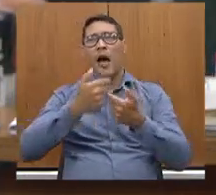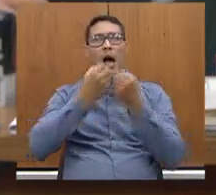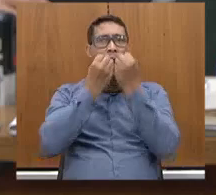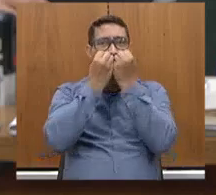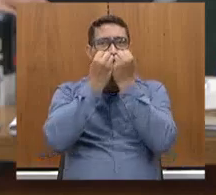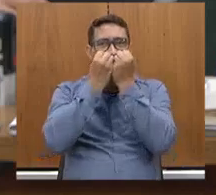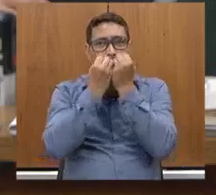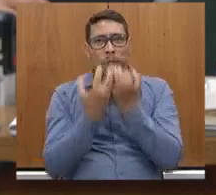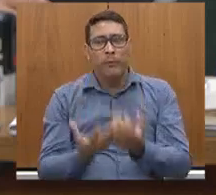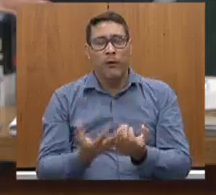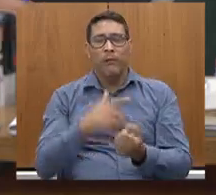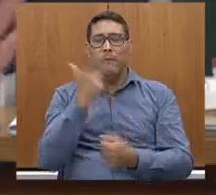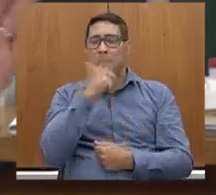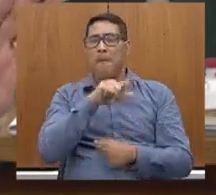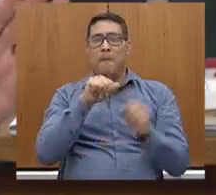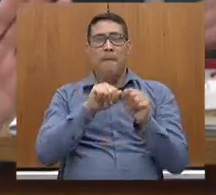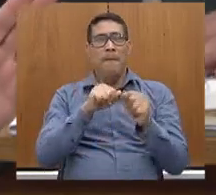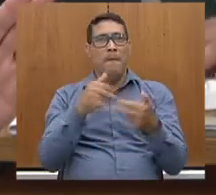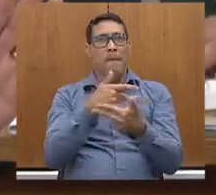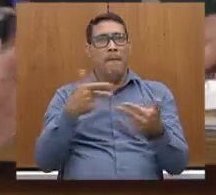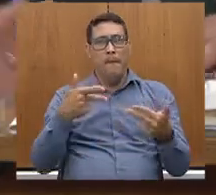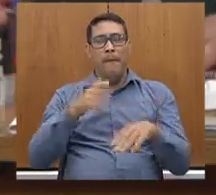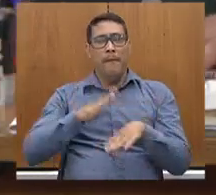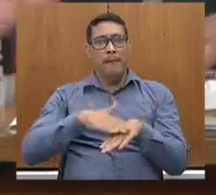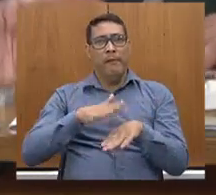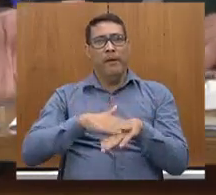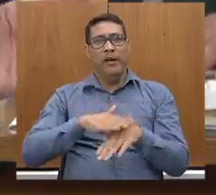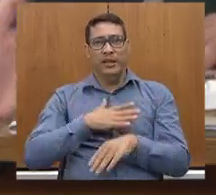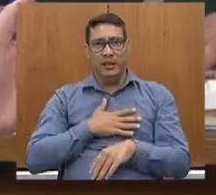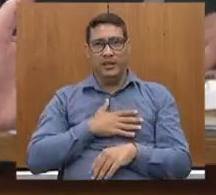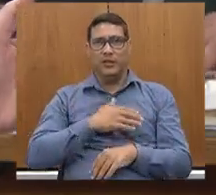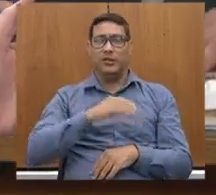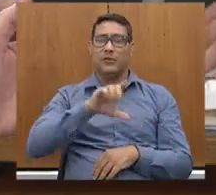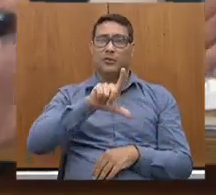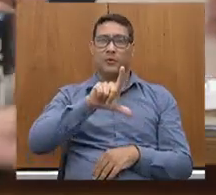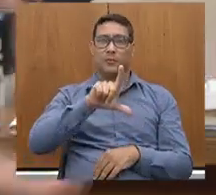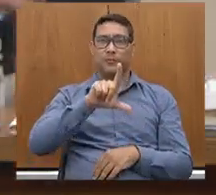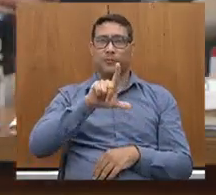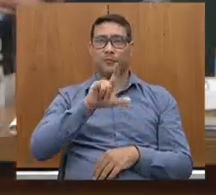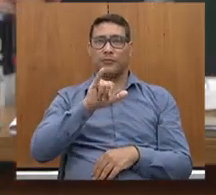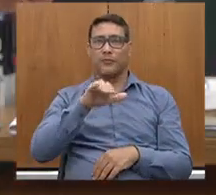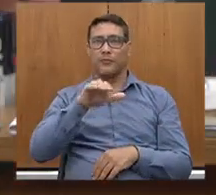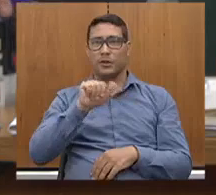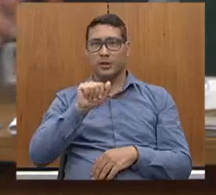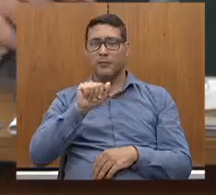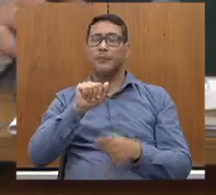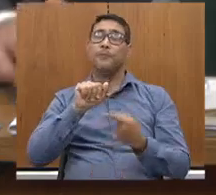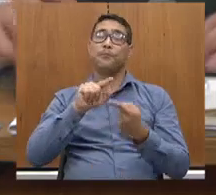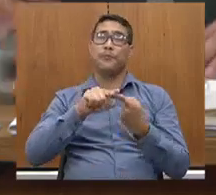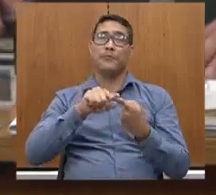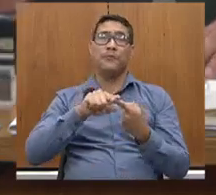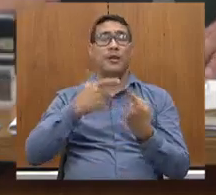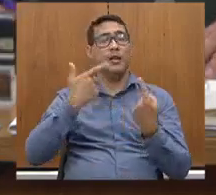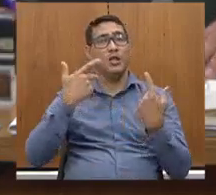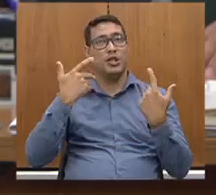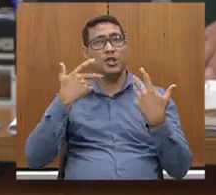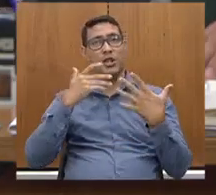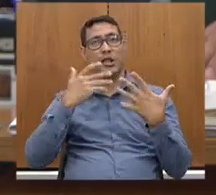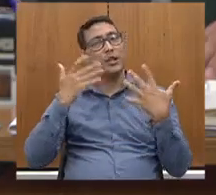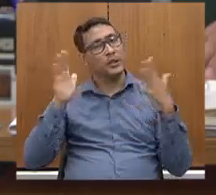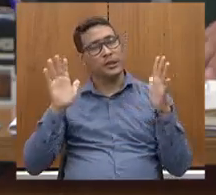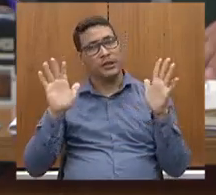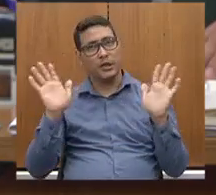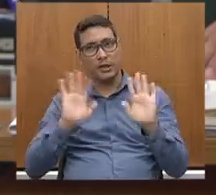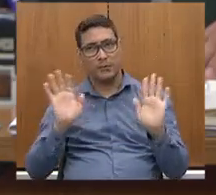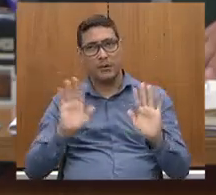bacana a gente fazer isso. E eu, como estou, deputado João Leite, em clima de despedida, eu já vou logo fazendo os elogios e deixando os